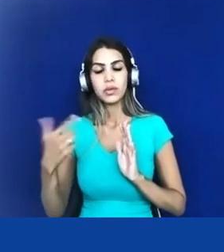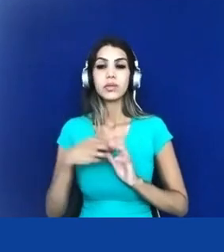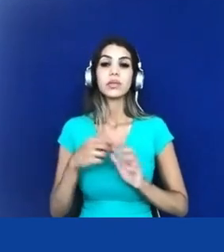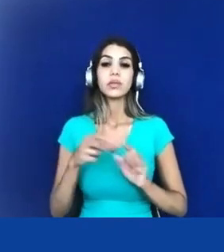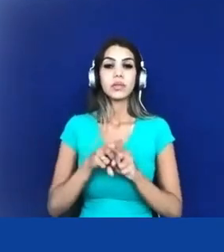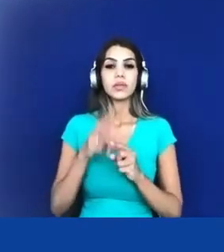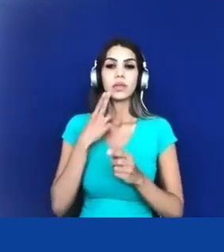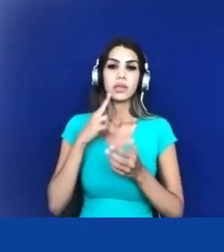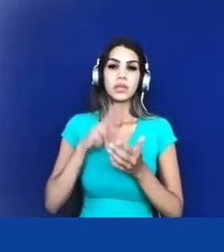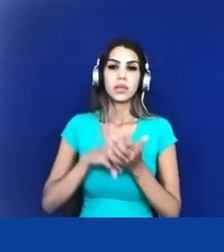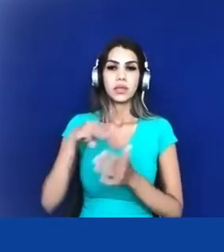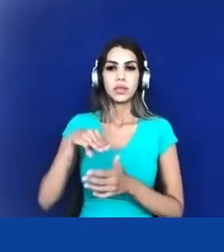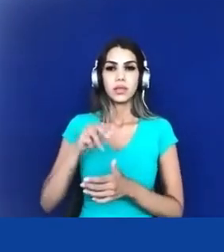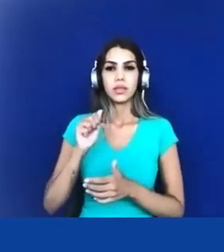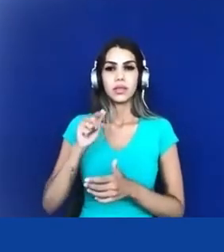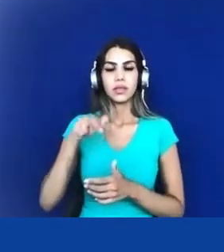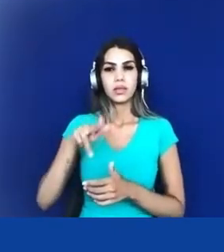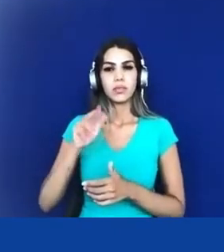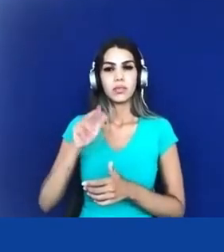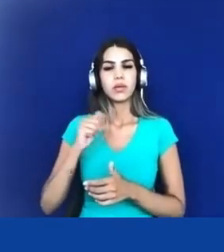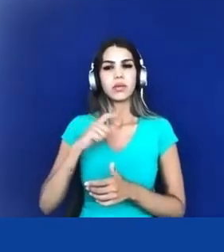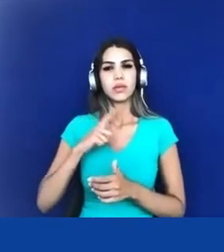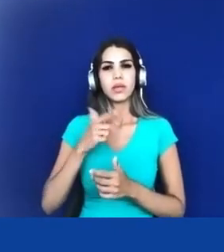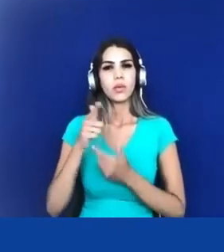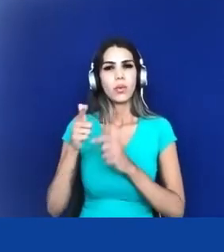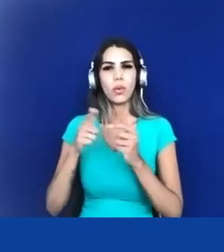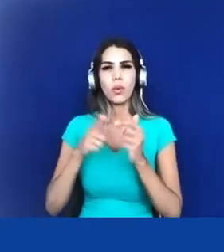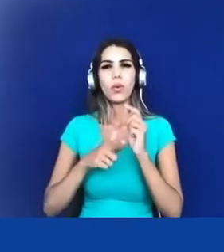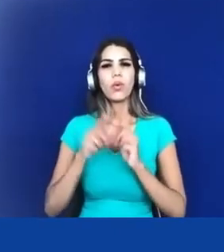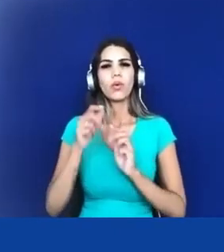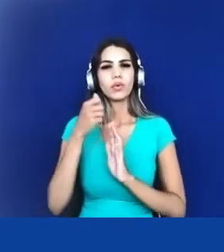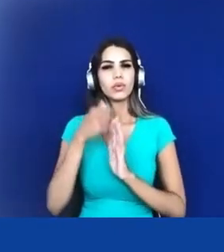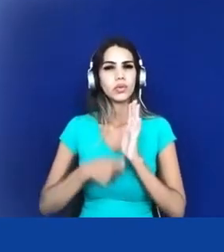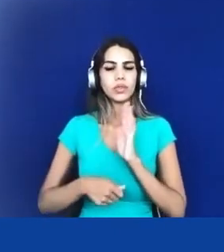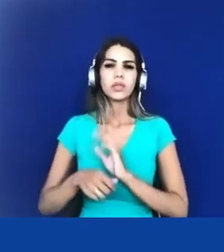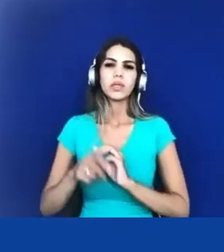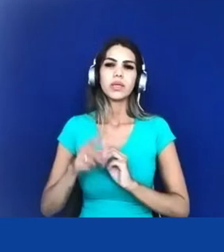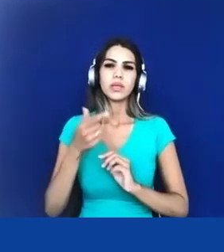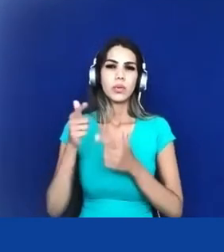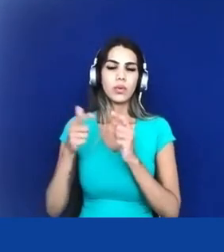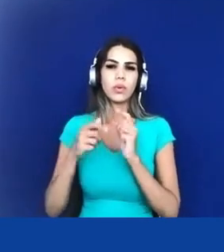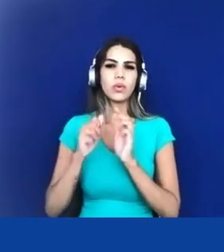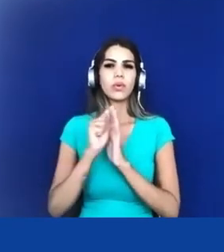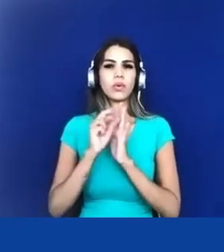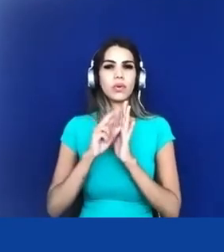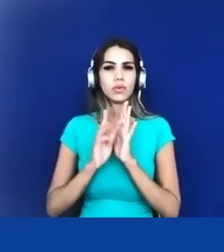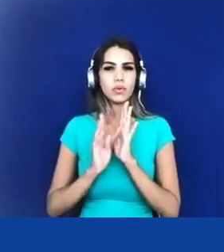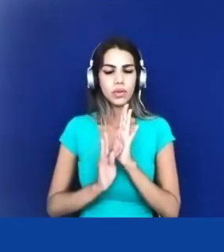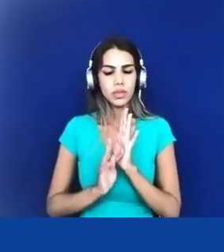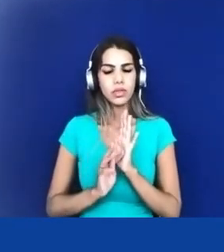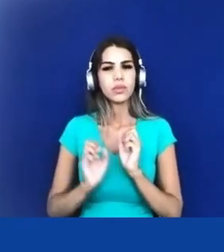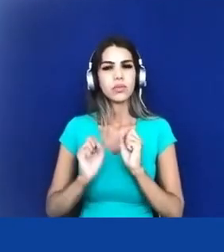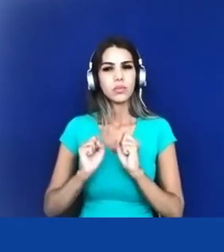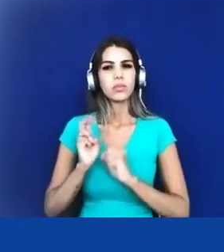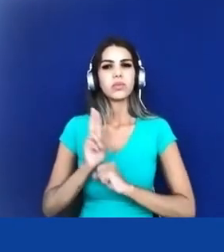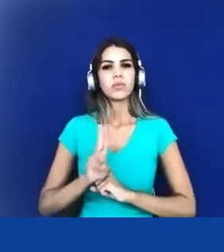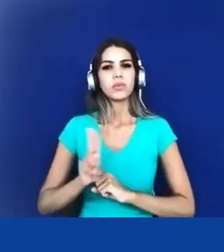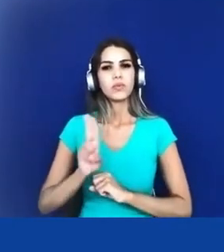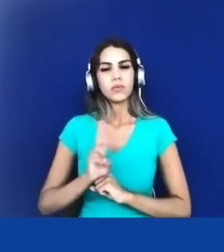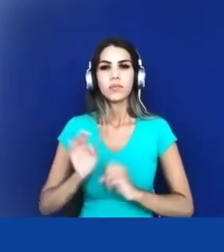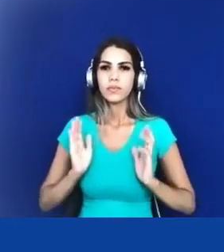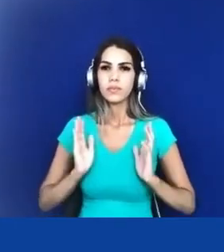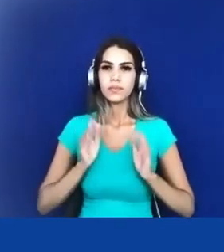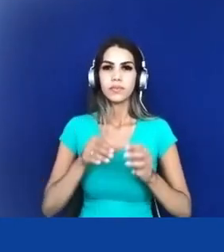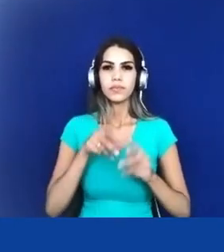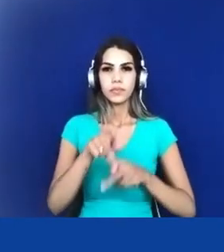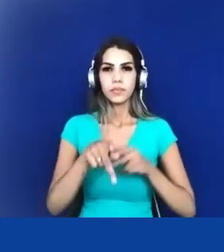de outros textos vários artigos enfim que a gente pode usar para os povos indígenas depois a